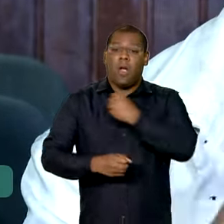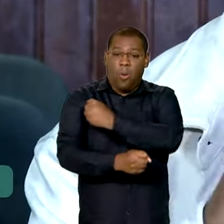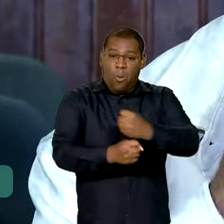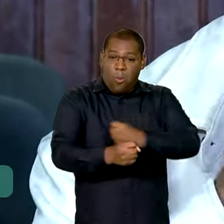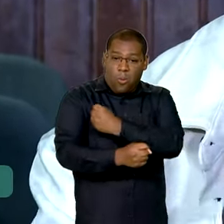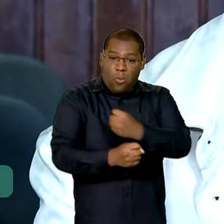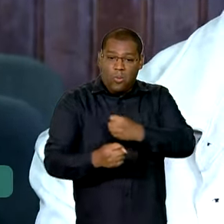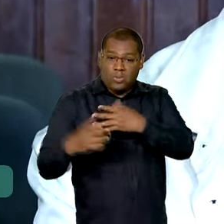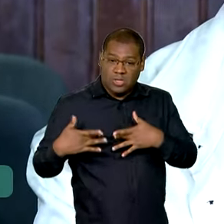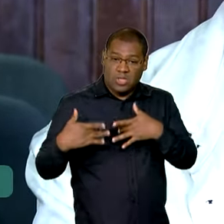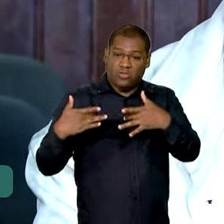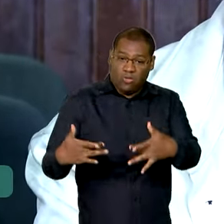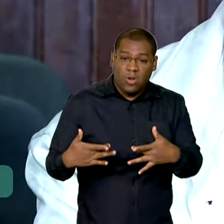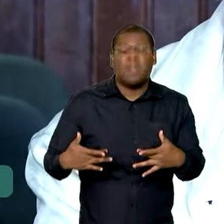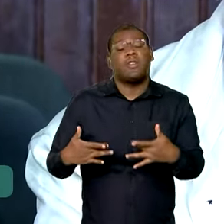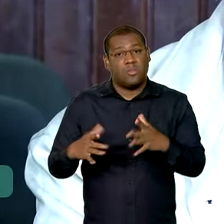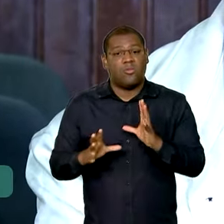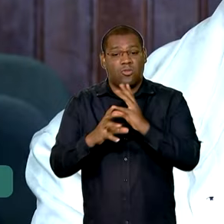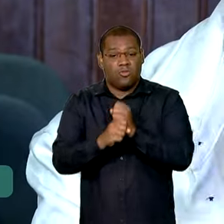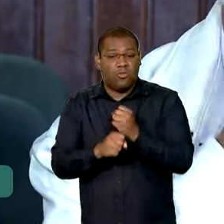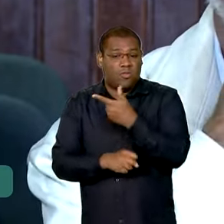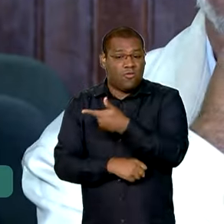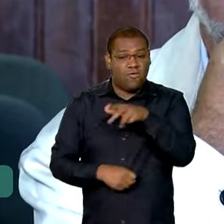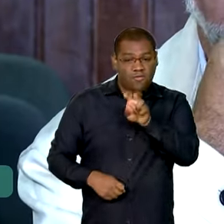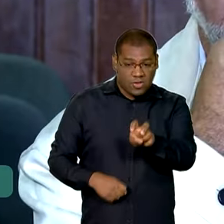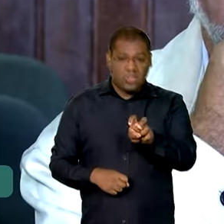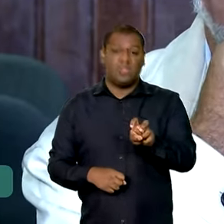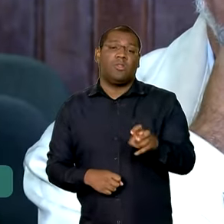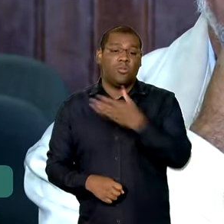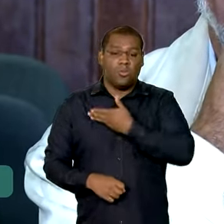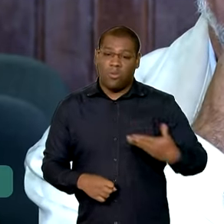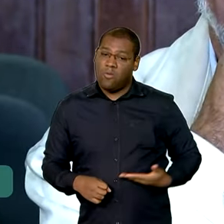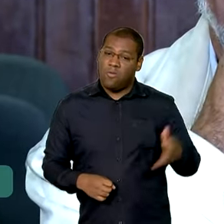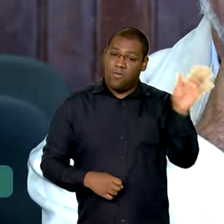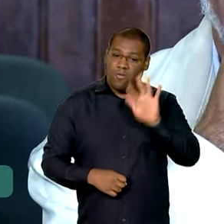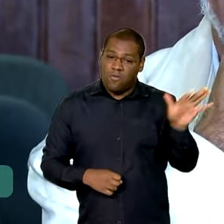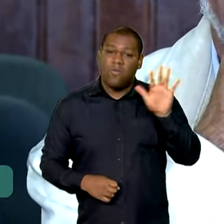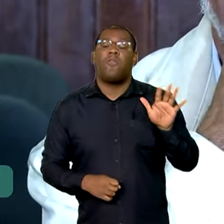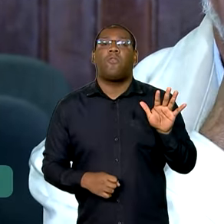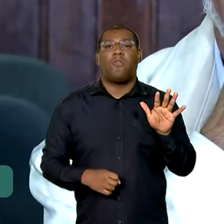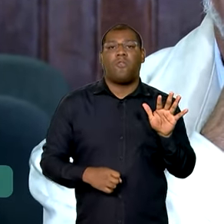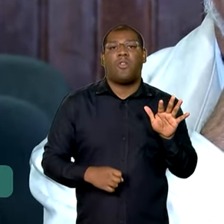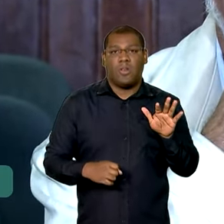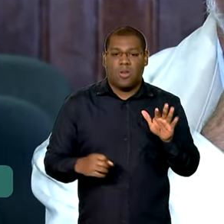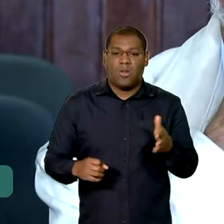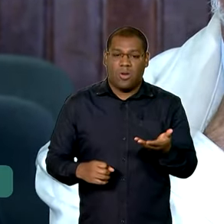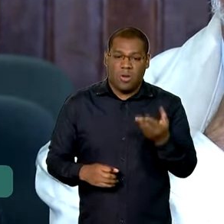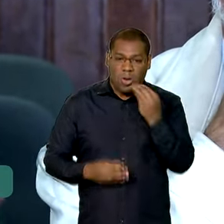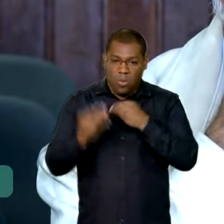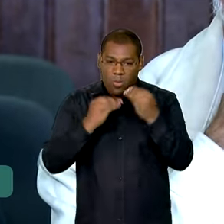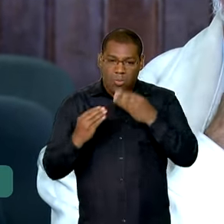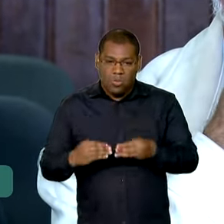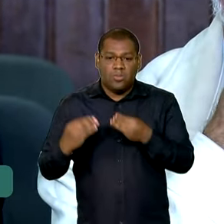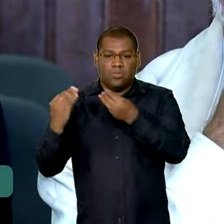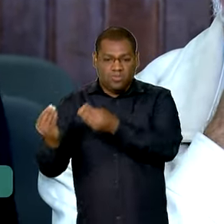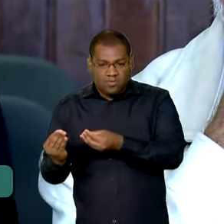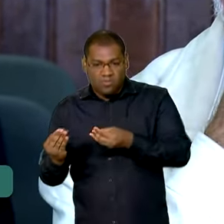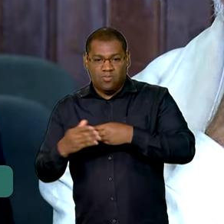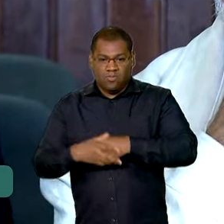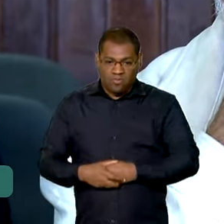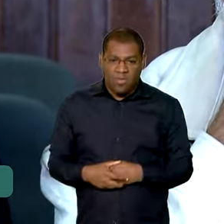nessa rede de solidariedade montada pela sociedade civil, fazendo alimentação e abastecendo